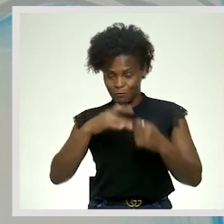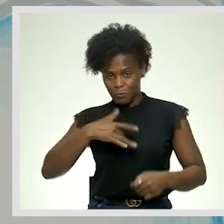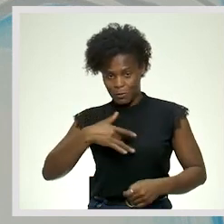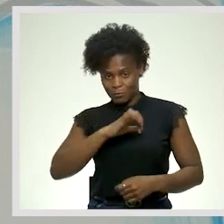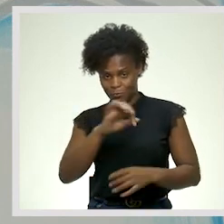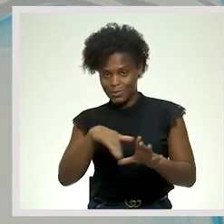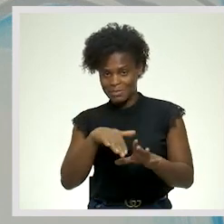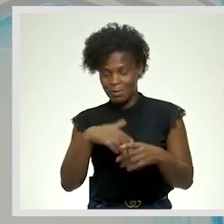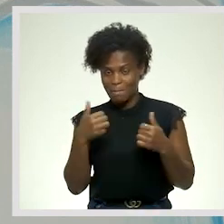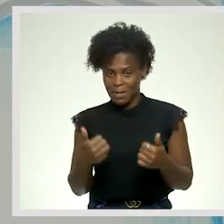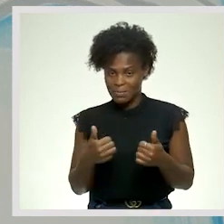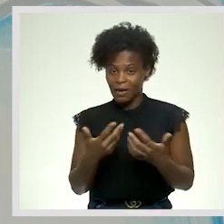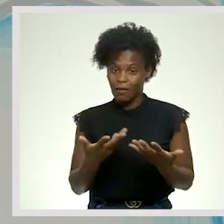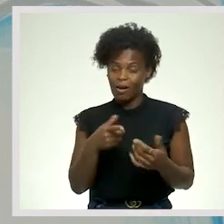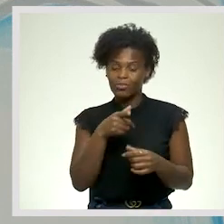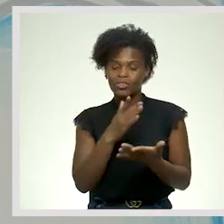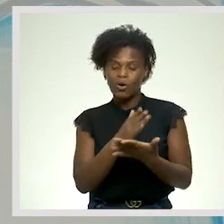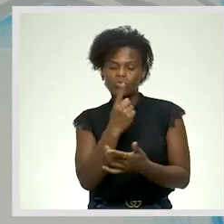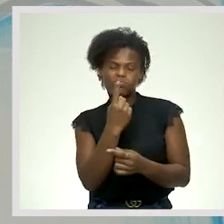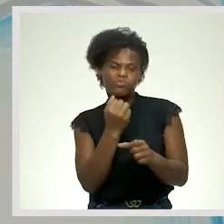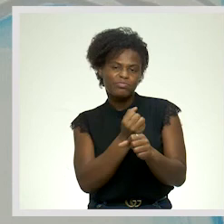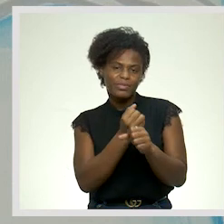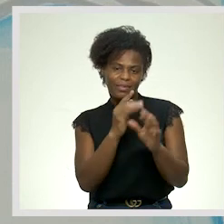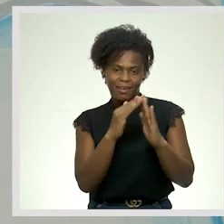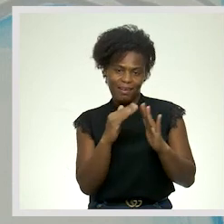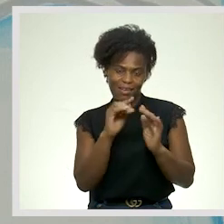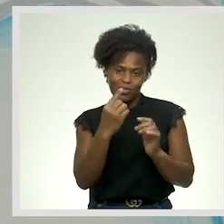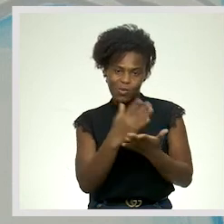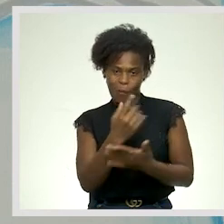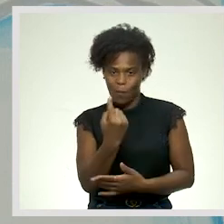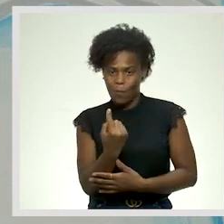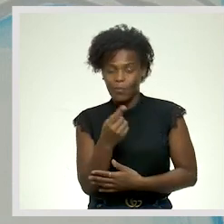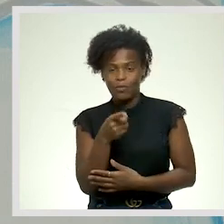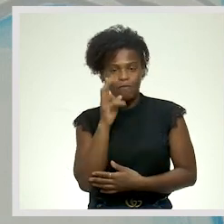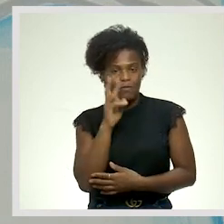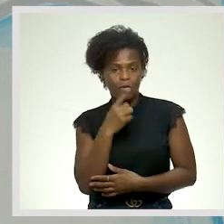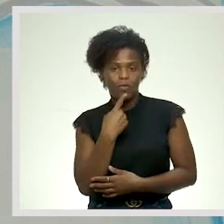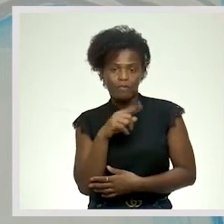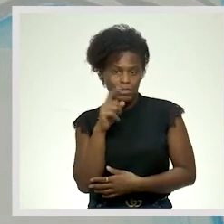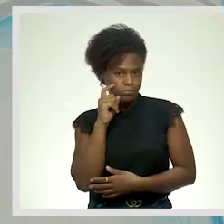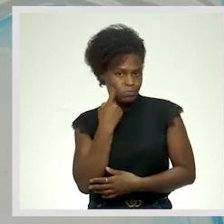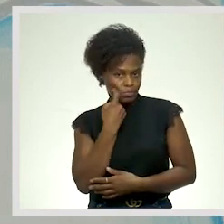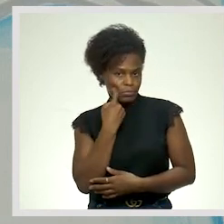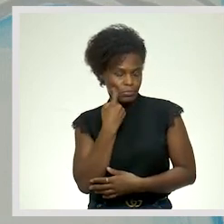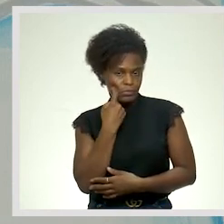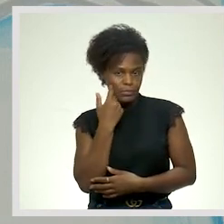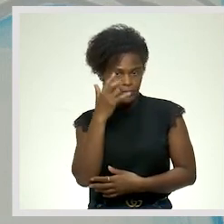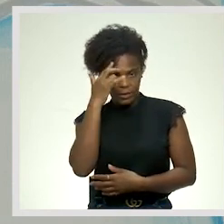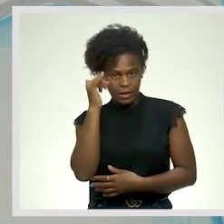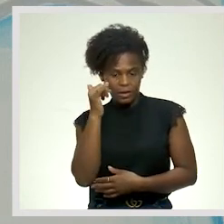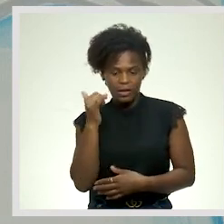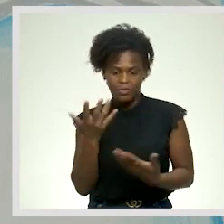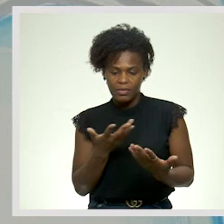Agora você vai levar Só um trabalhinho Para casa Tenta rever As noções De versificação